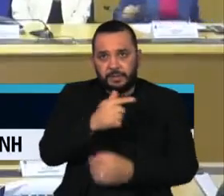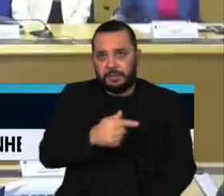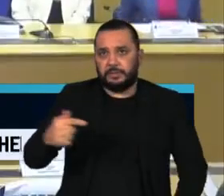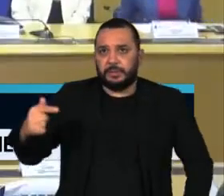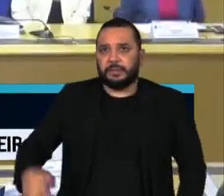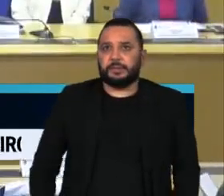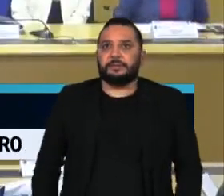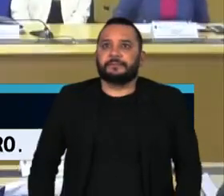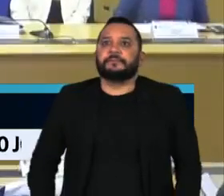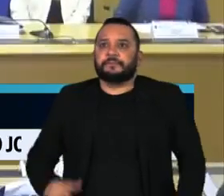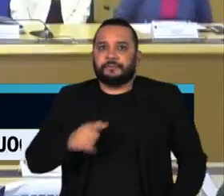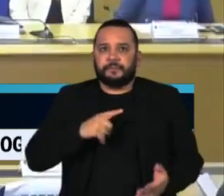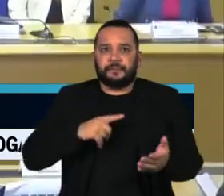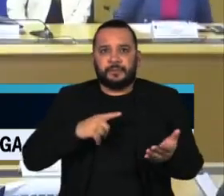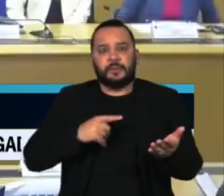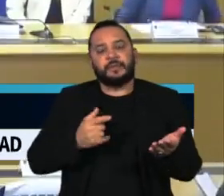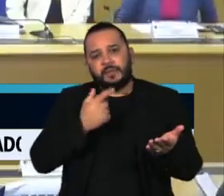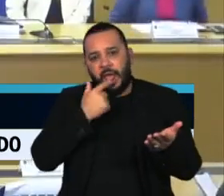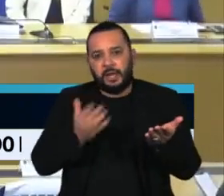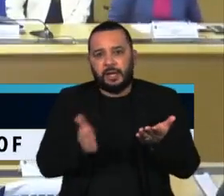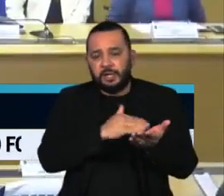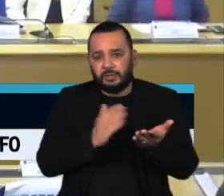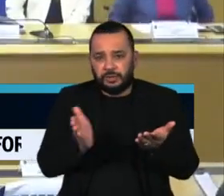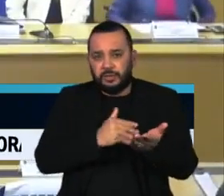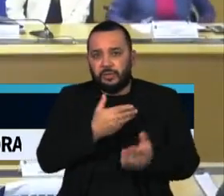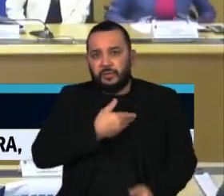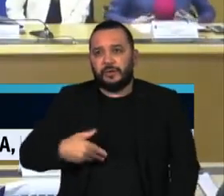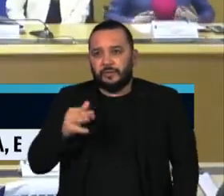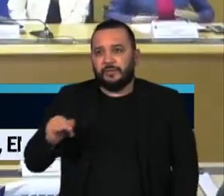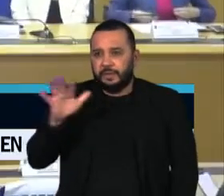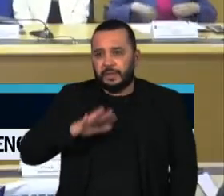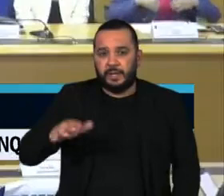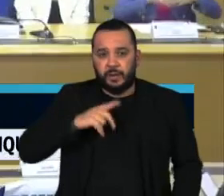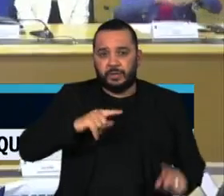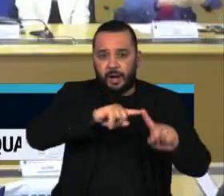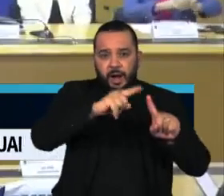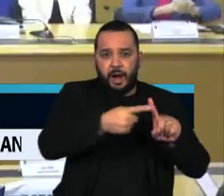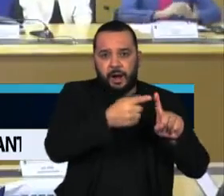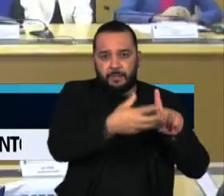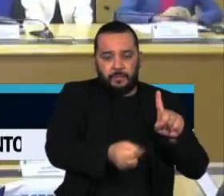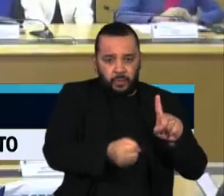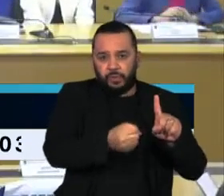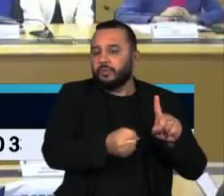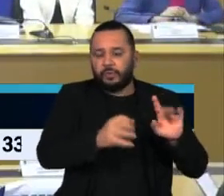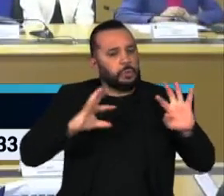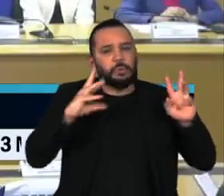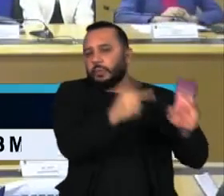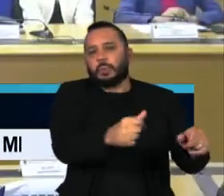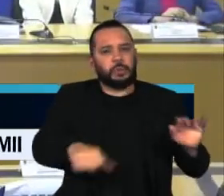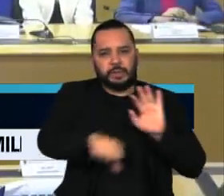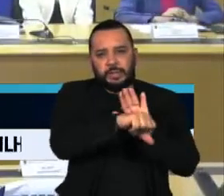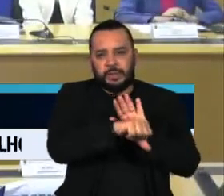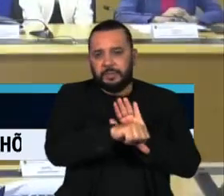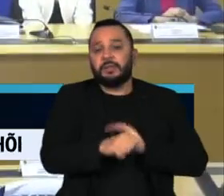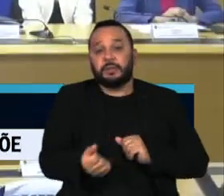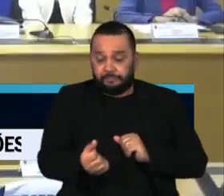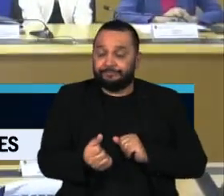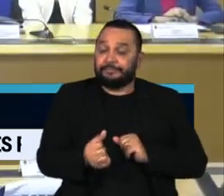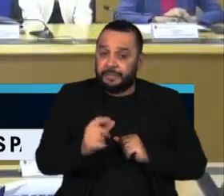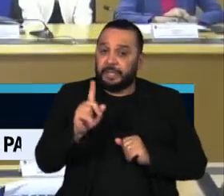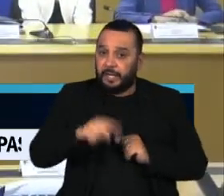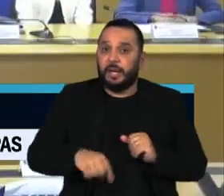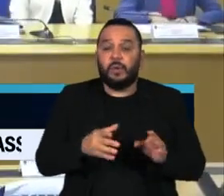Na cartilha feita pelo governo federal, não existe aborto legal, todo aborto é crime. O que há, segundo a